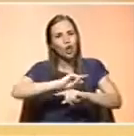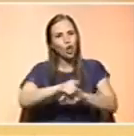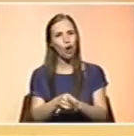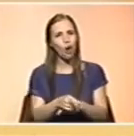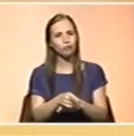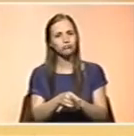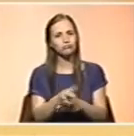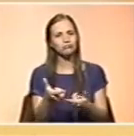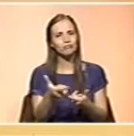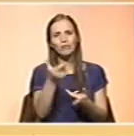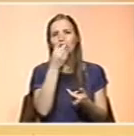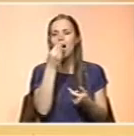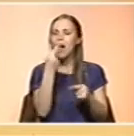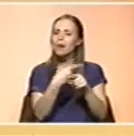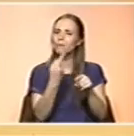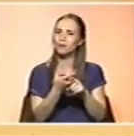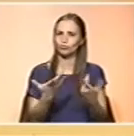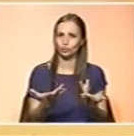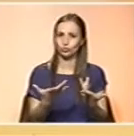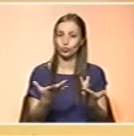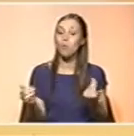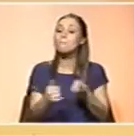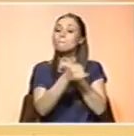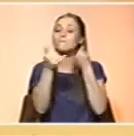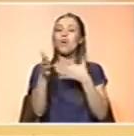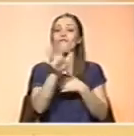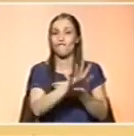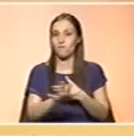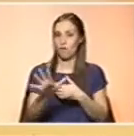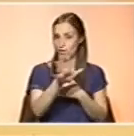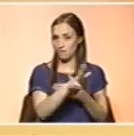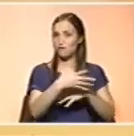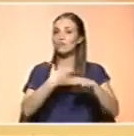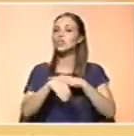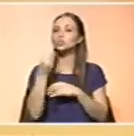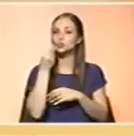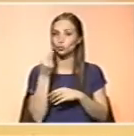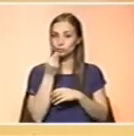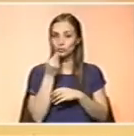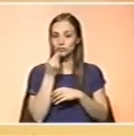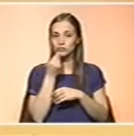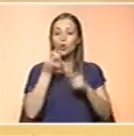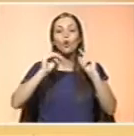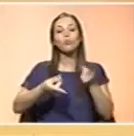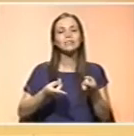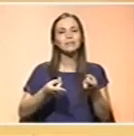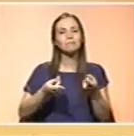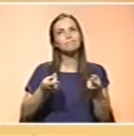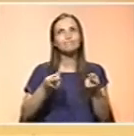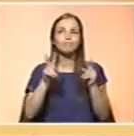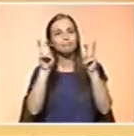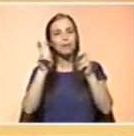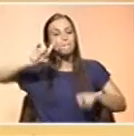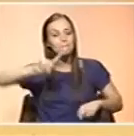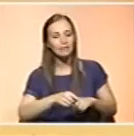de alimentos que constituem a roda dos alimentos. E o melhor modo que nós temos para o fazer é começar a, entre aspas, obrigar a criança a